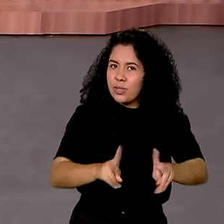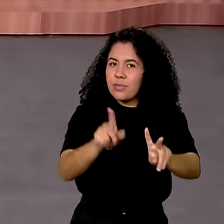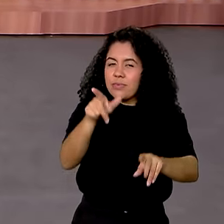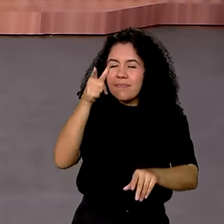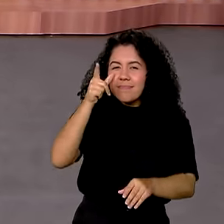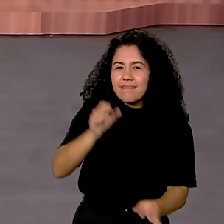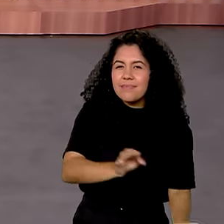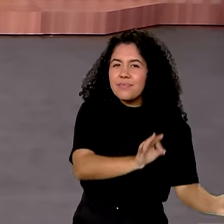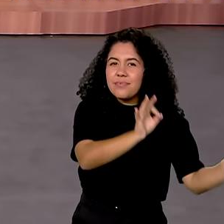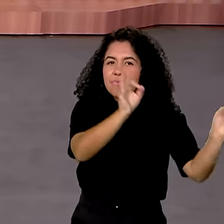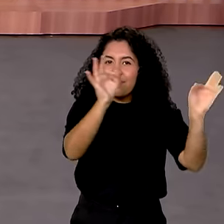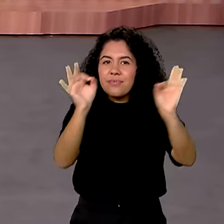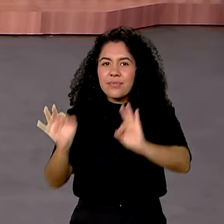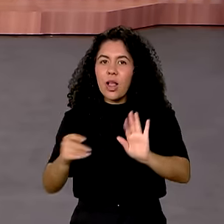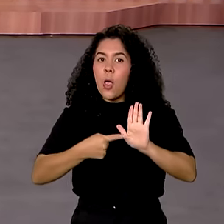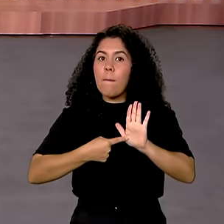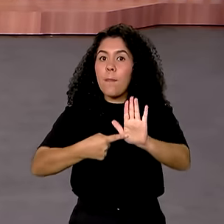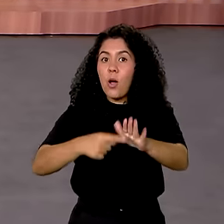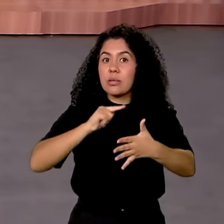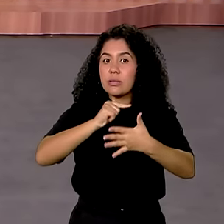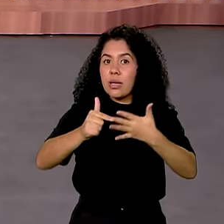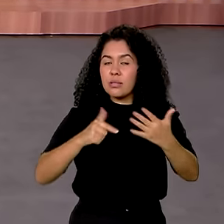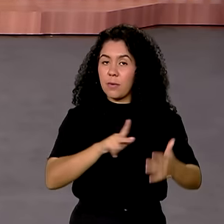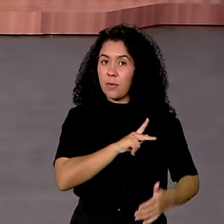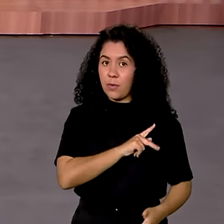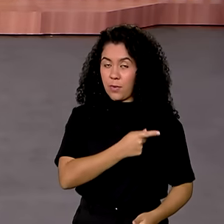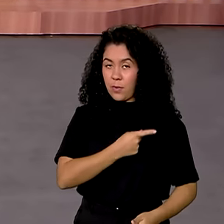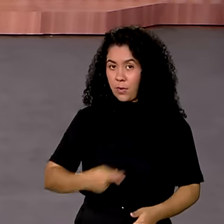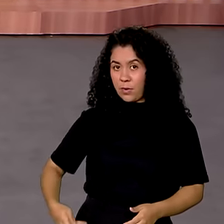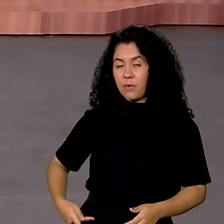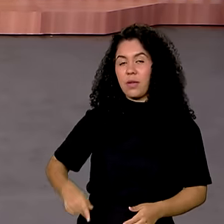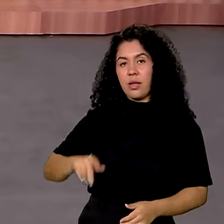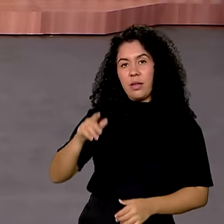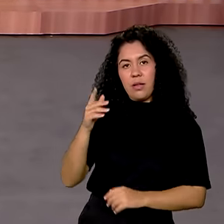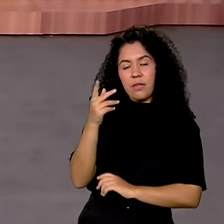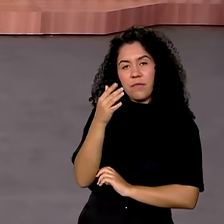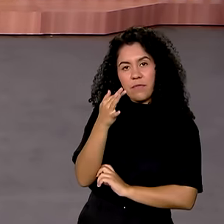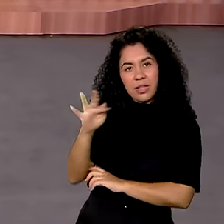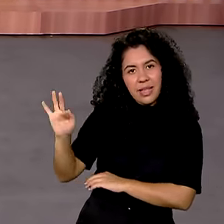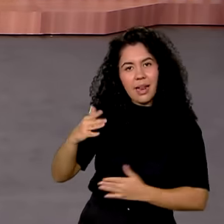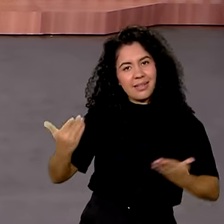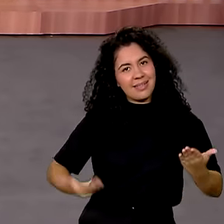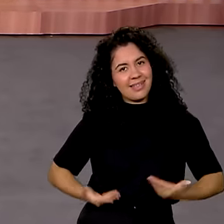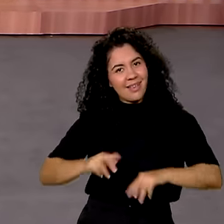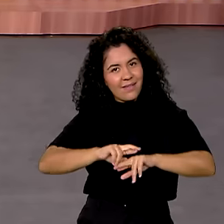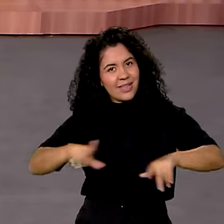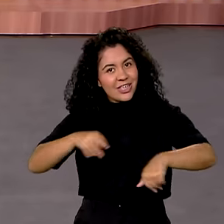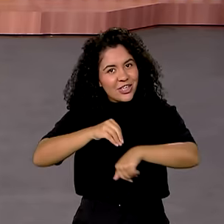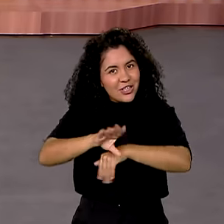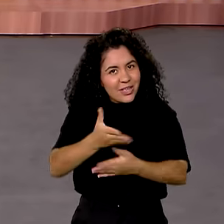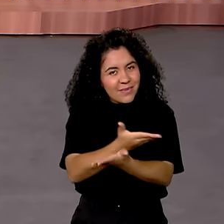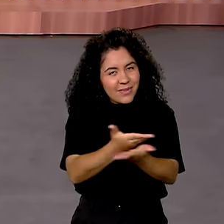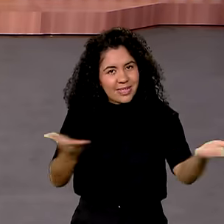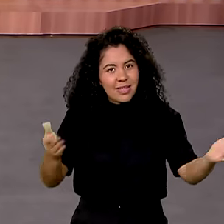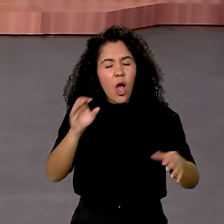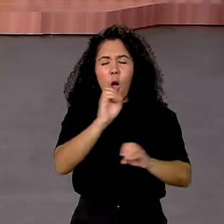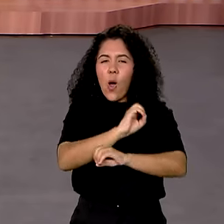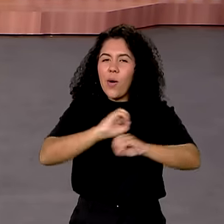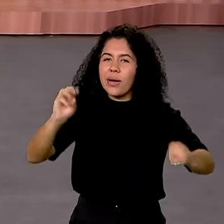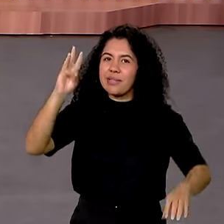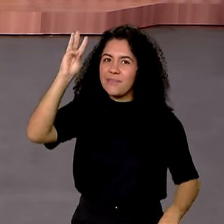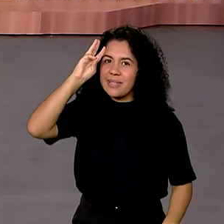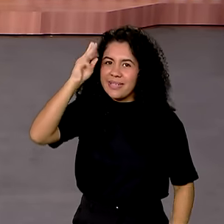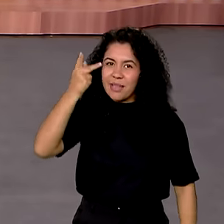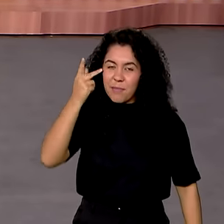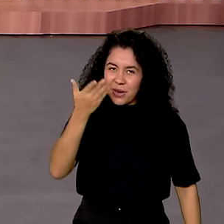mostrando todas as ações do governo federal, com eventos ao vivo, dicas e serviços para você, cidadão. Uma ótima terça-feira